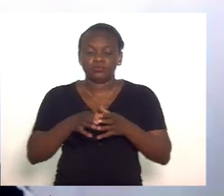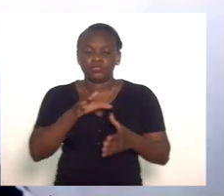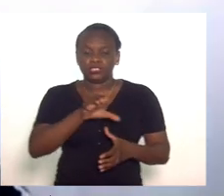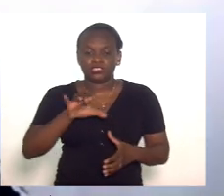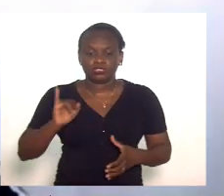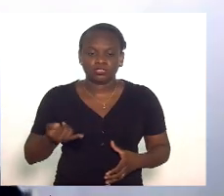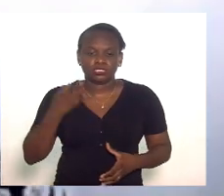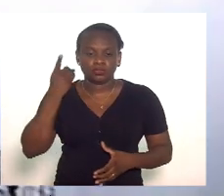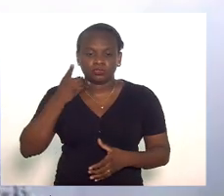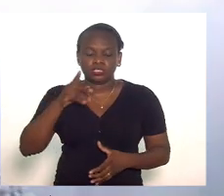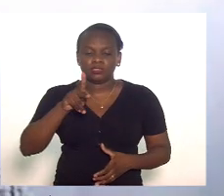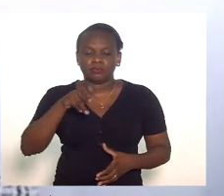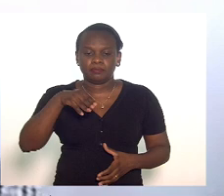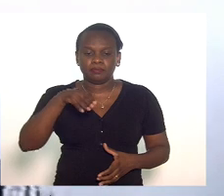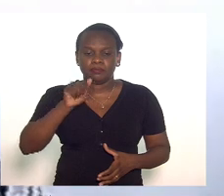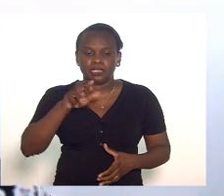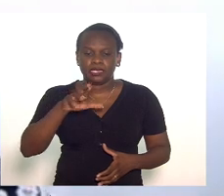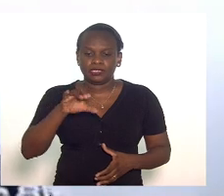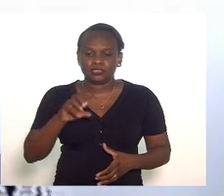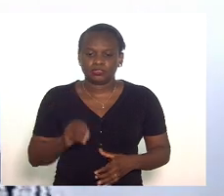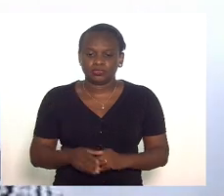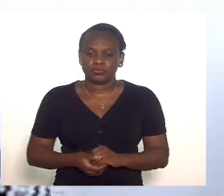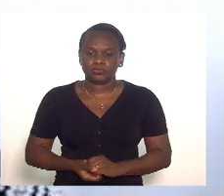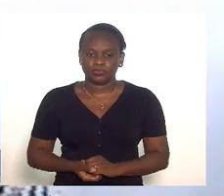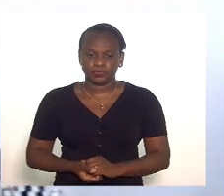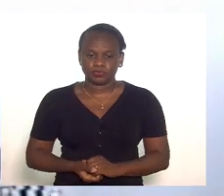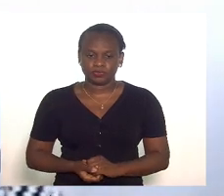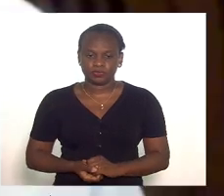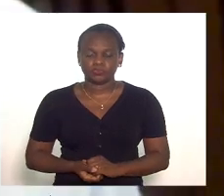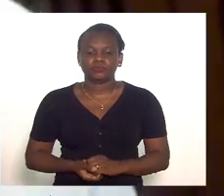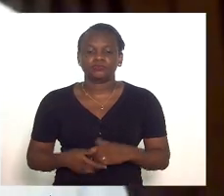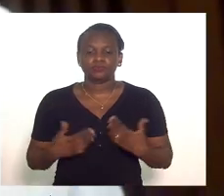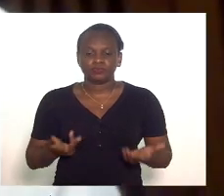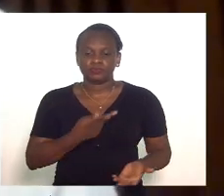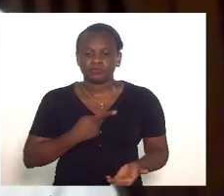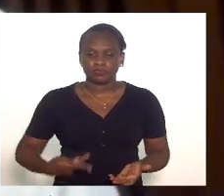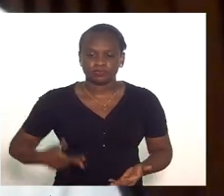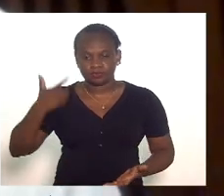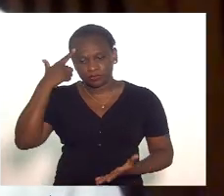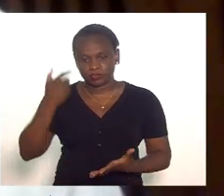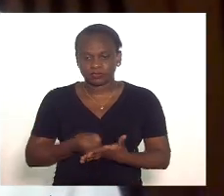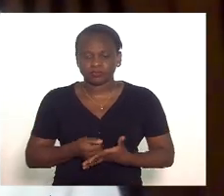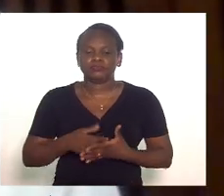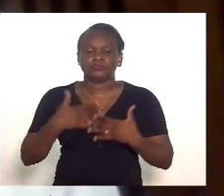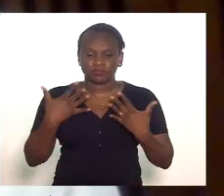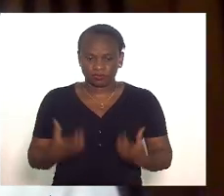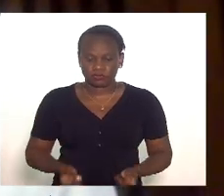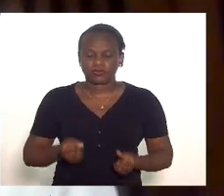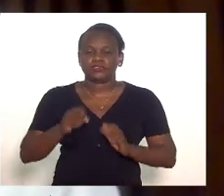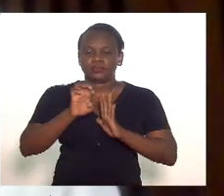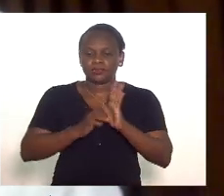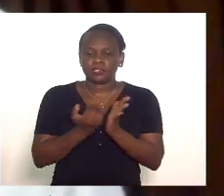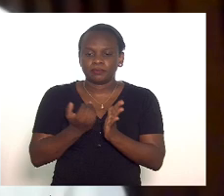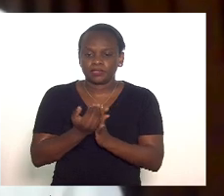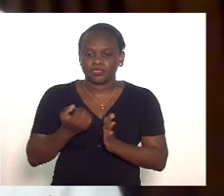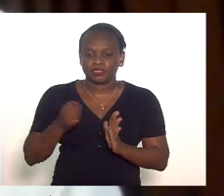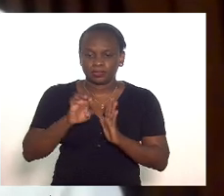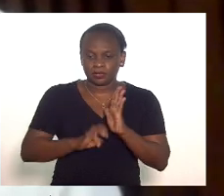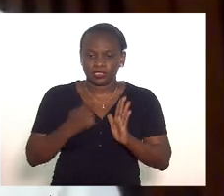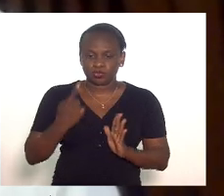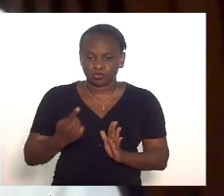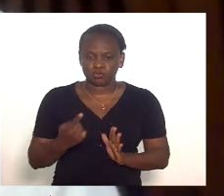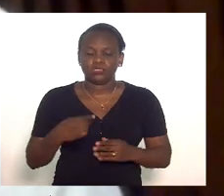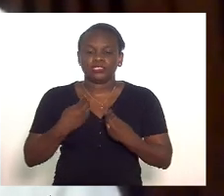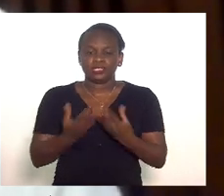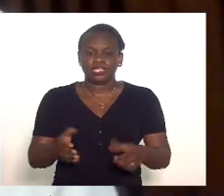Justiça ao deputado Márcio Pacheco. Senhora Presidente, o parecer é favorável com subemenda emenda 1 pela